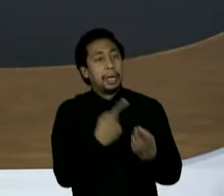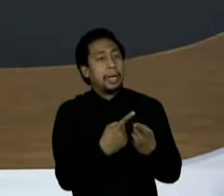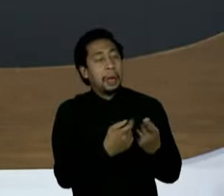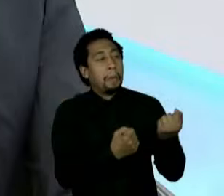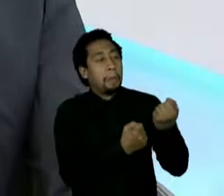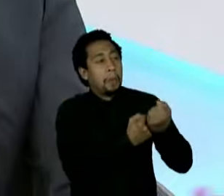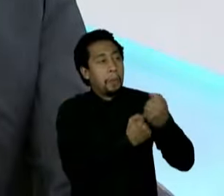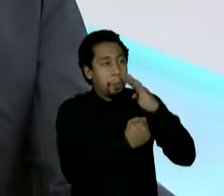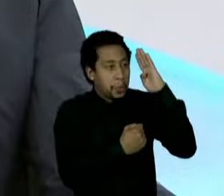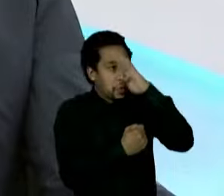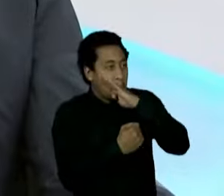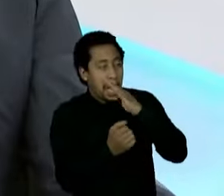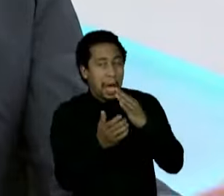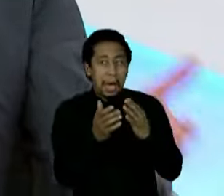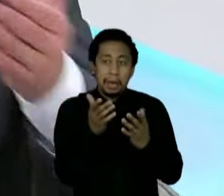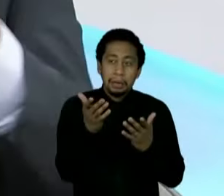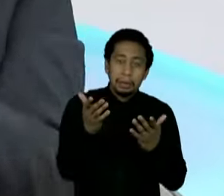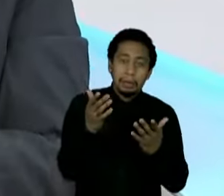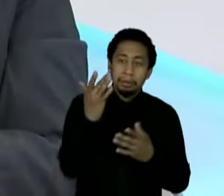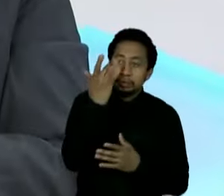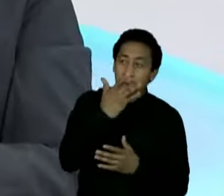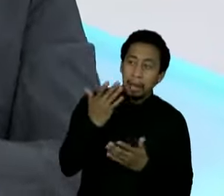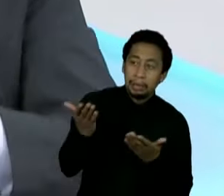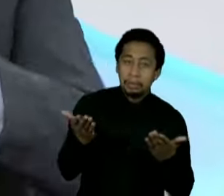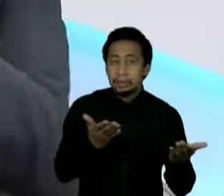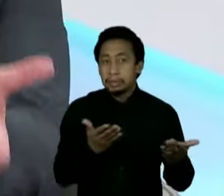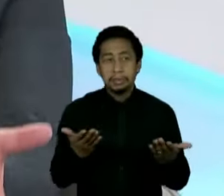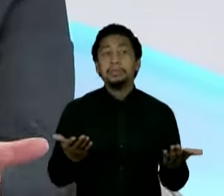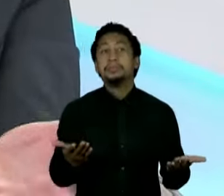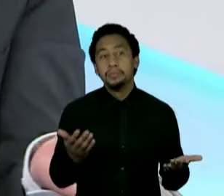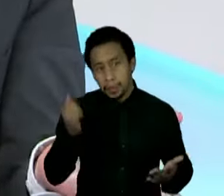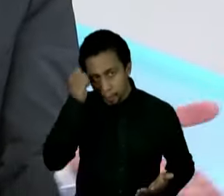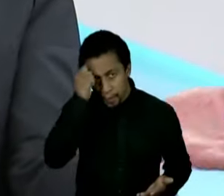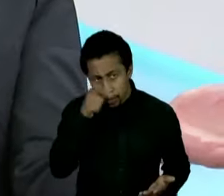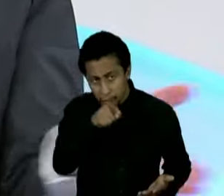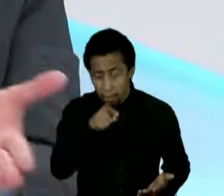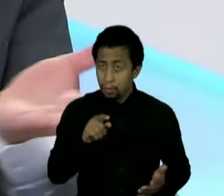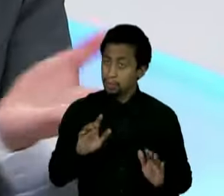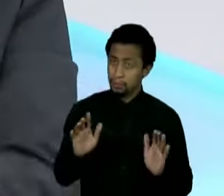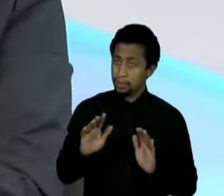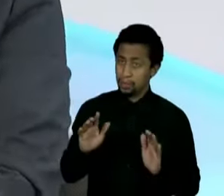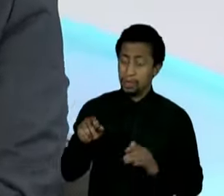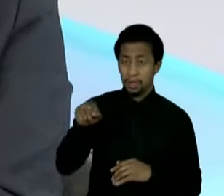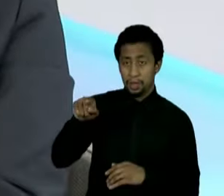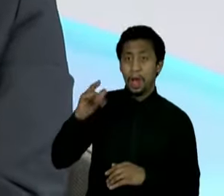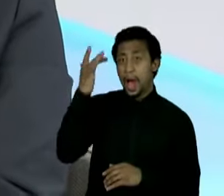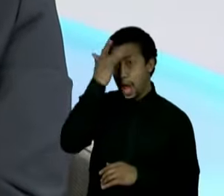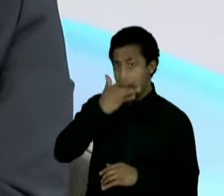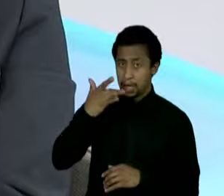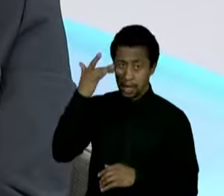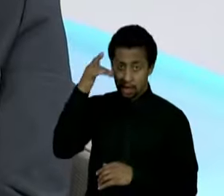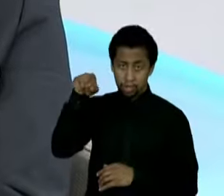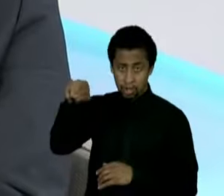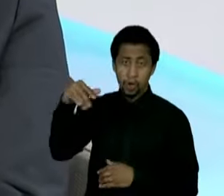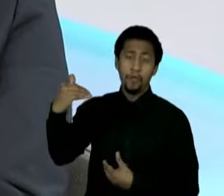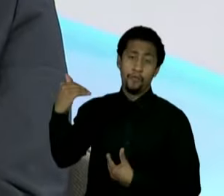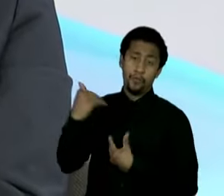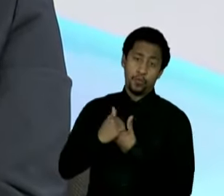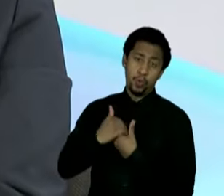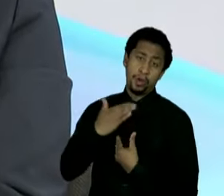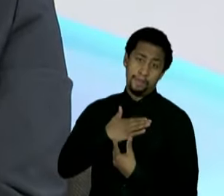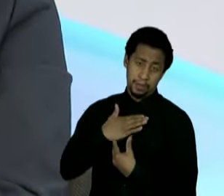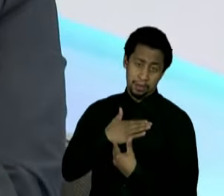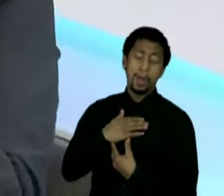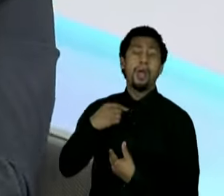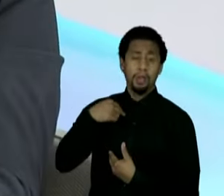Bolsonaro? Não, o Haddad votou em mim e eu votei nele, claro, porque não havia, eu disse que não votaria no